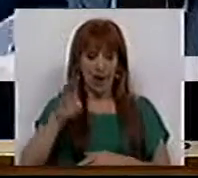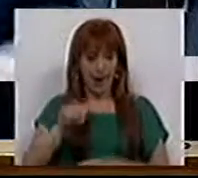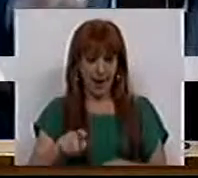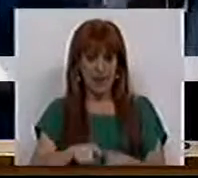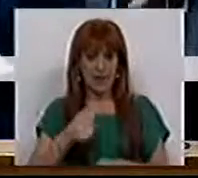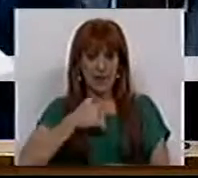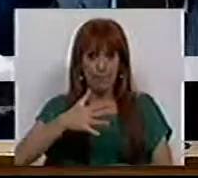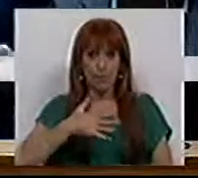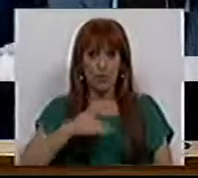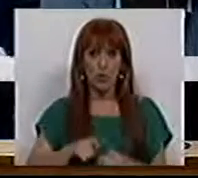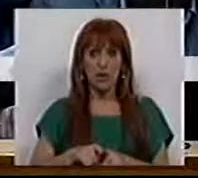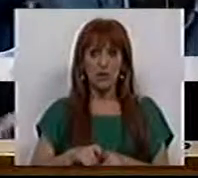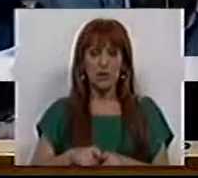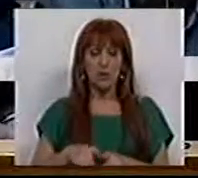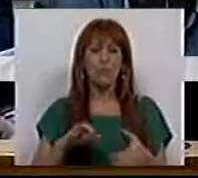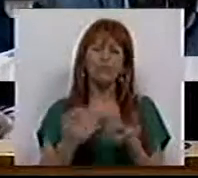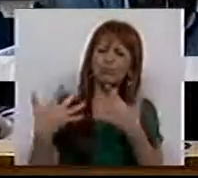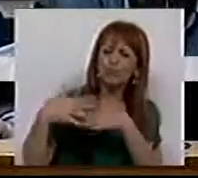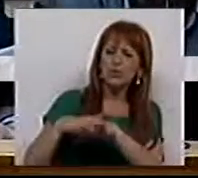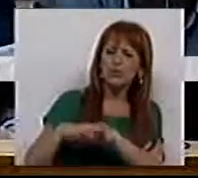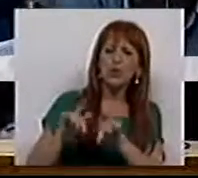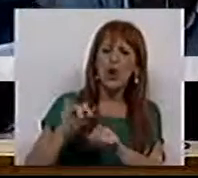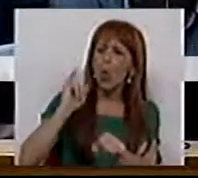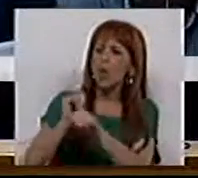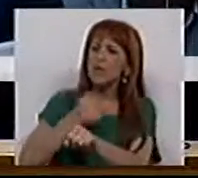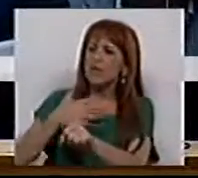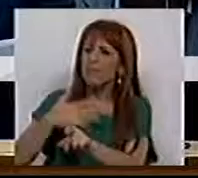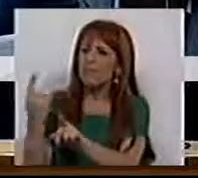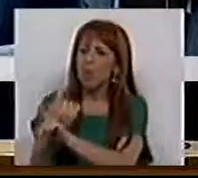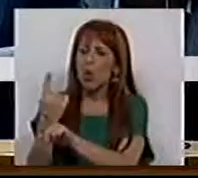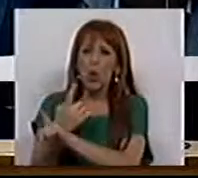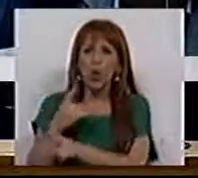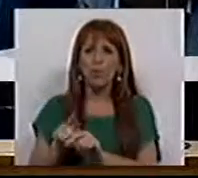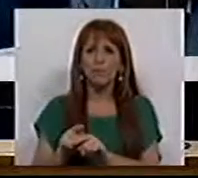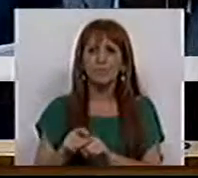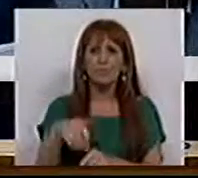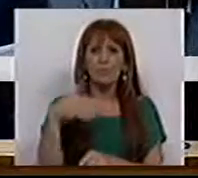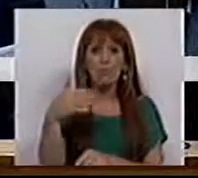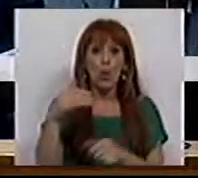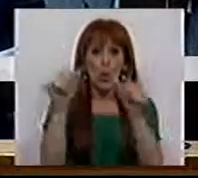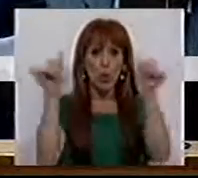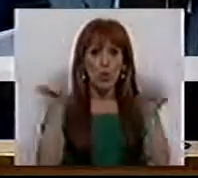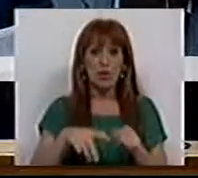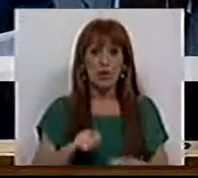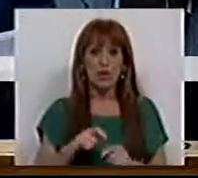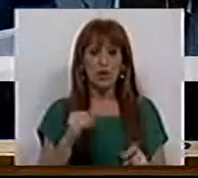holding que integra 11 empresas, 11 sistemas